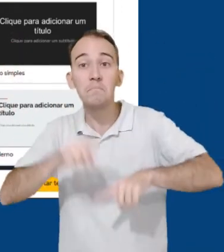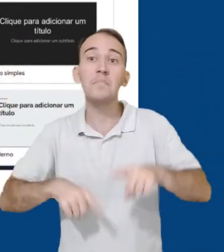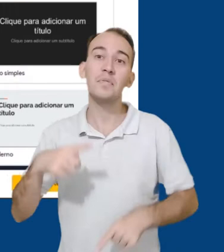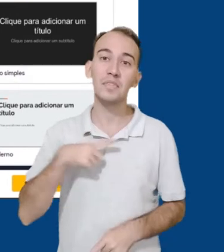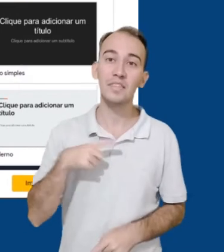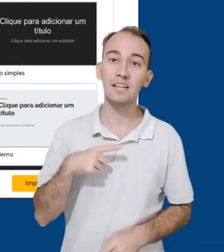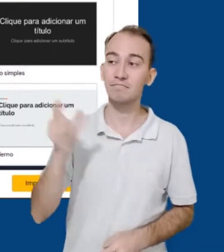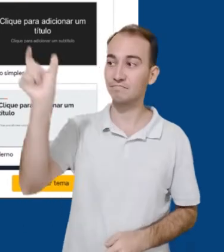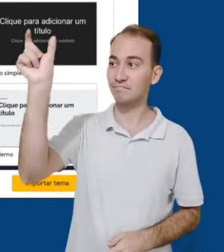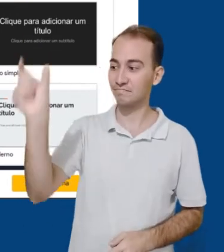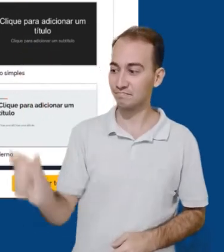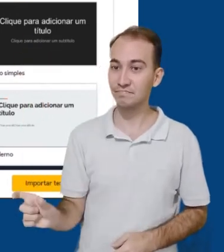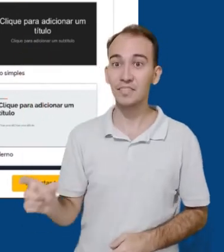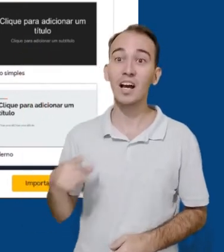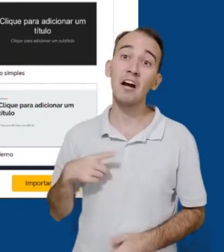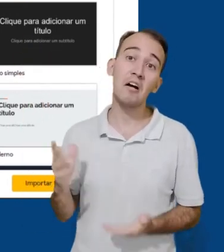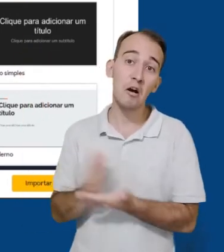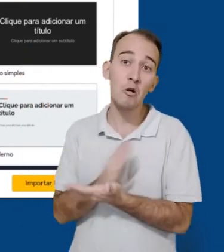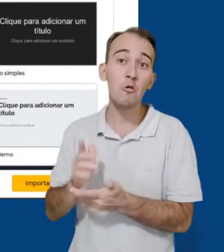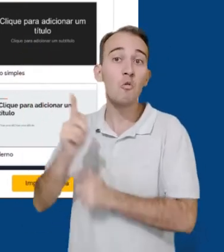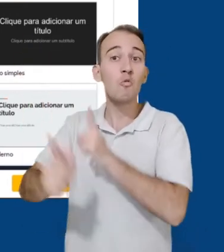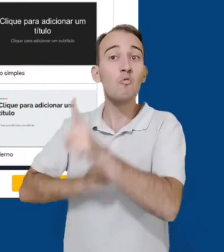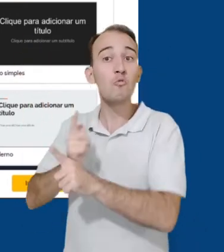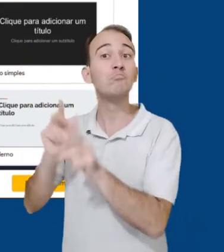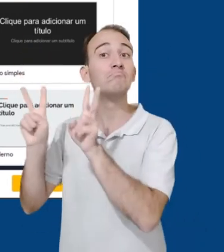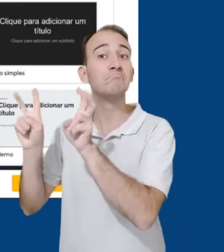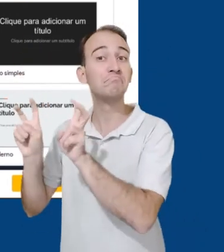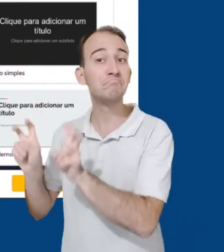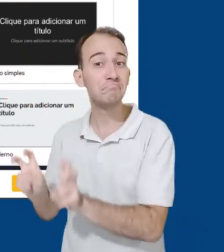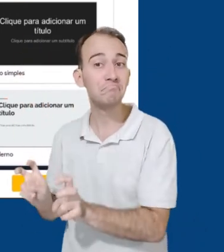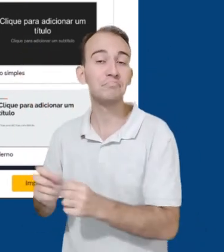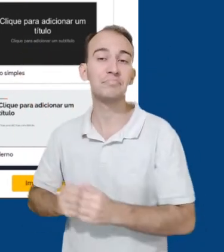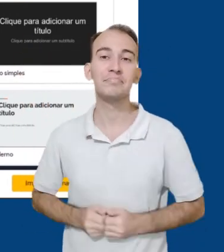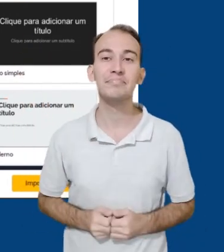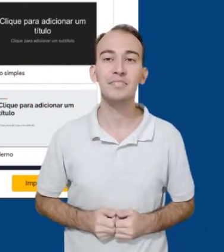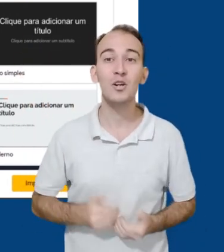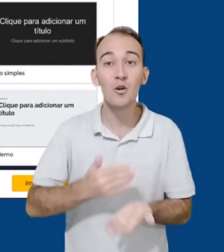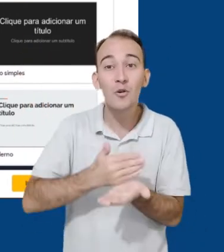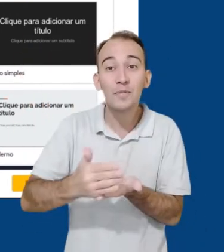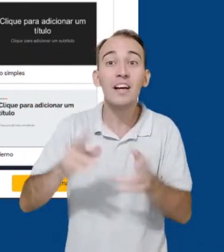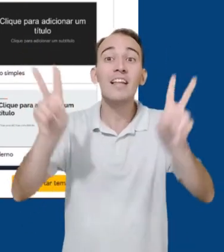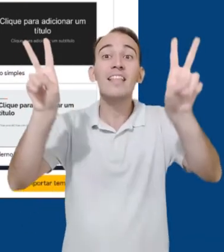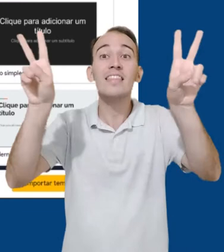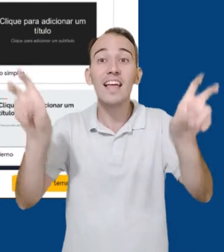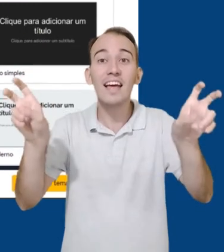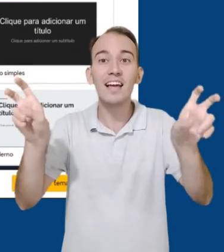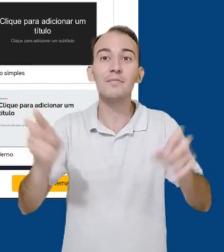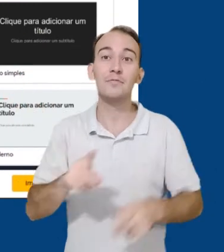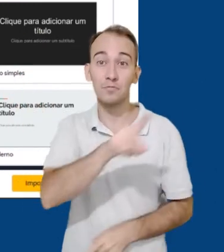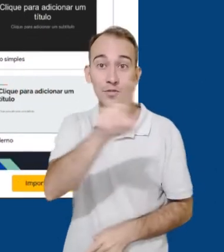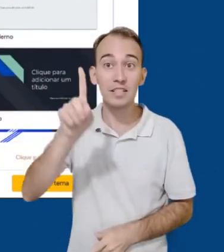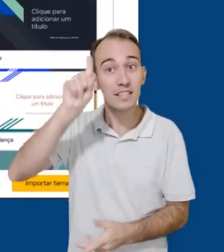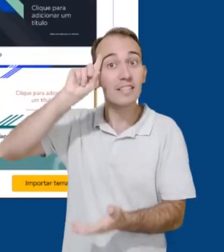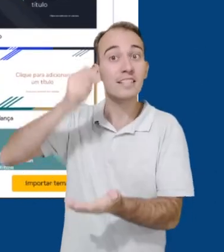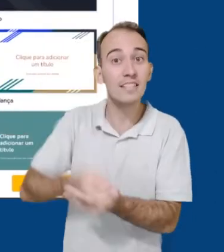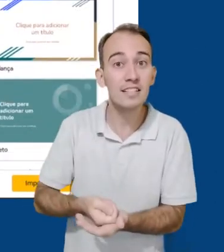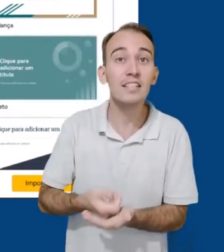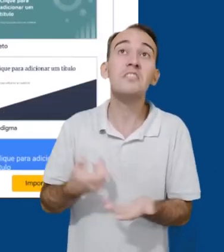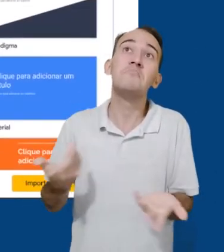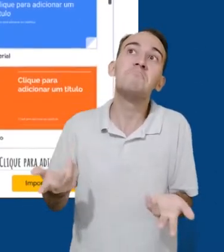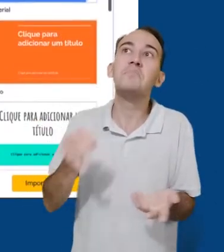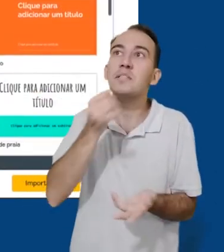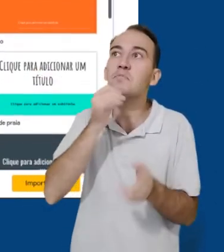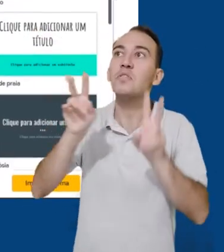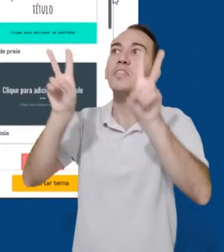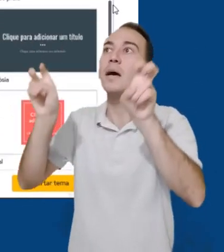pelo Google. Antes de tudo, vamos dar um título à nossa apresentação. Vou começar com os temas, porque é bom decidir se vamos utilizar um tema